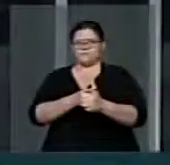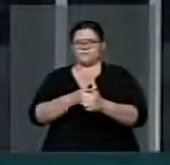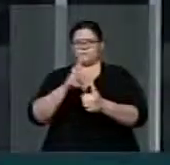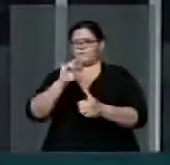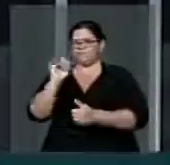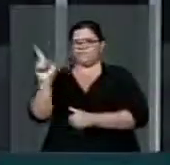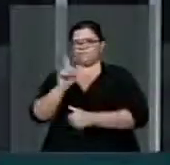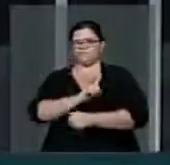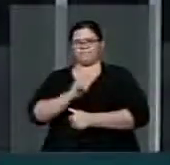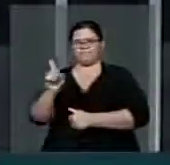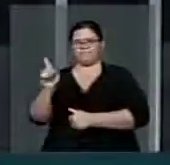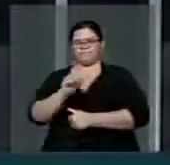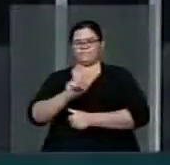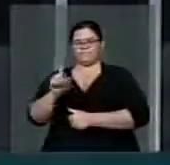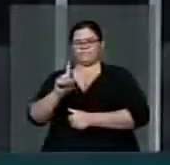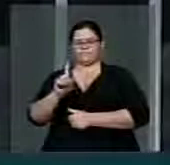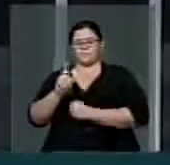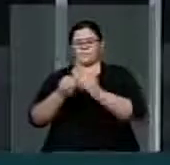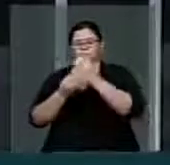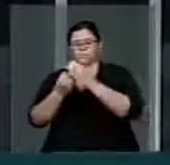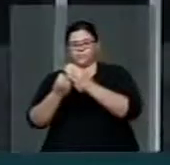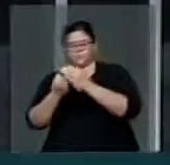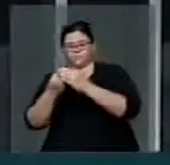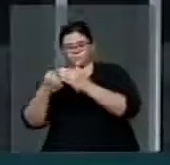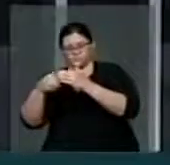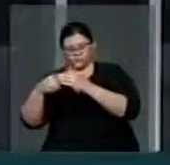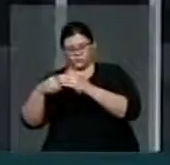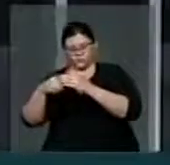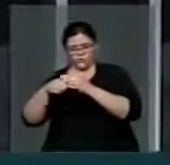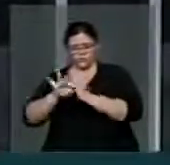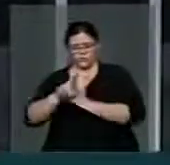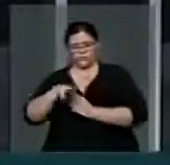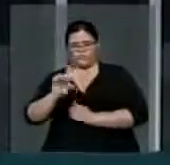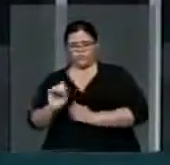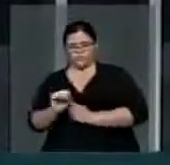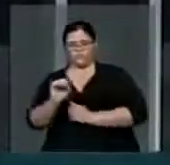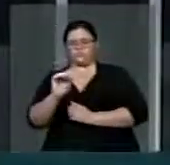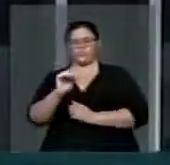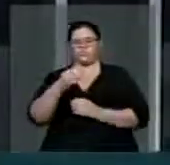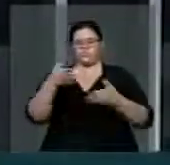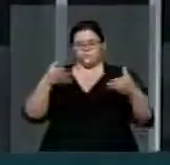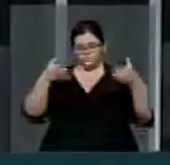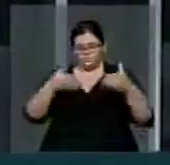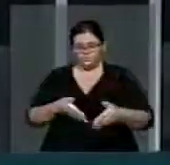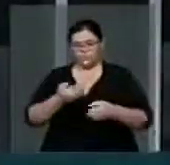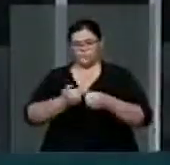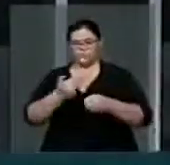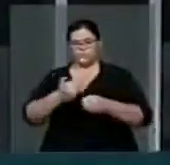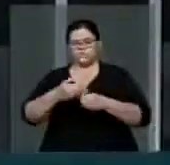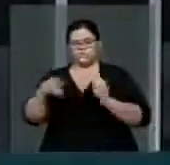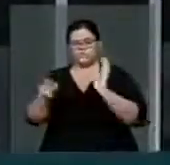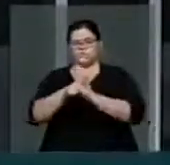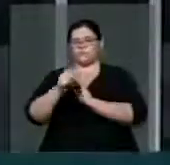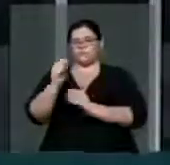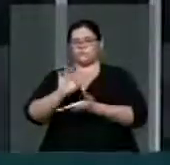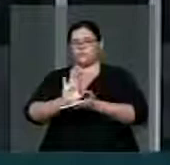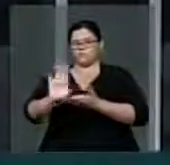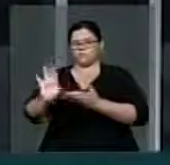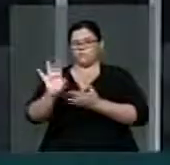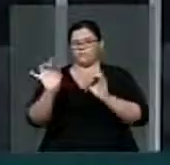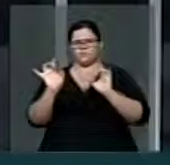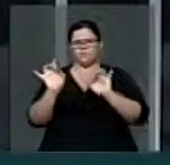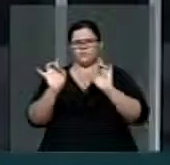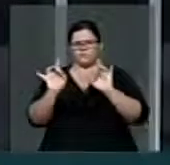participação dos municípios é de recolhimento nacional, é um fundo que é destinado, sim, a cada